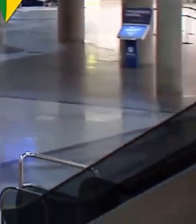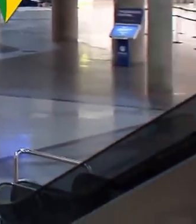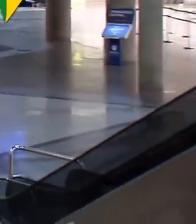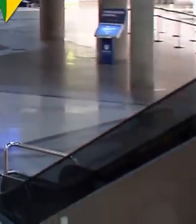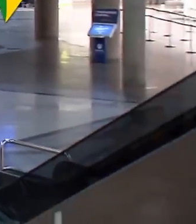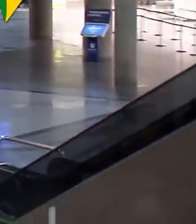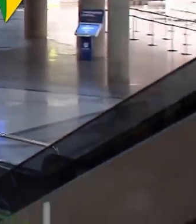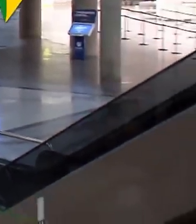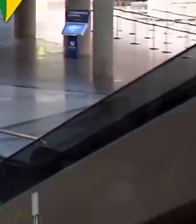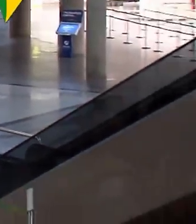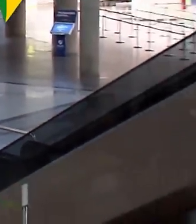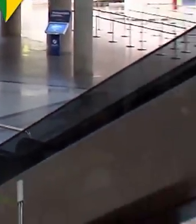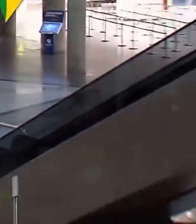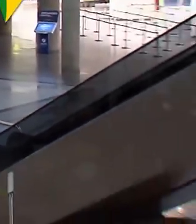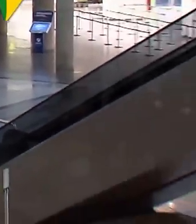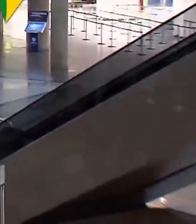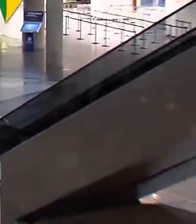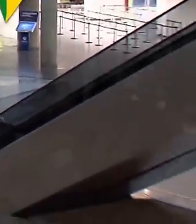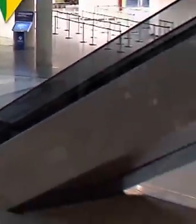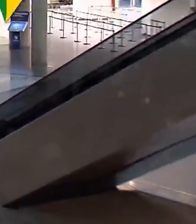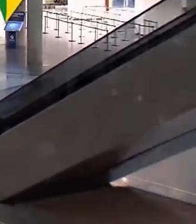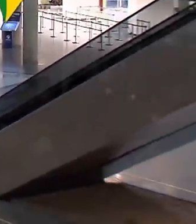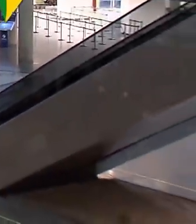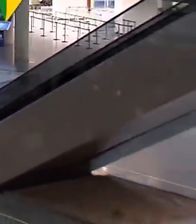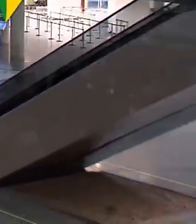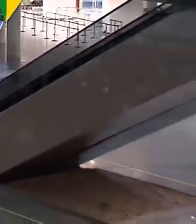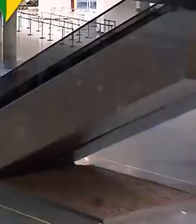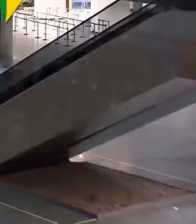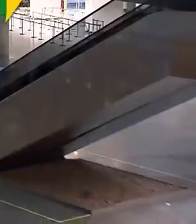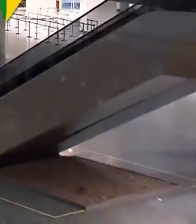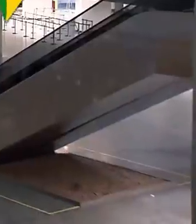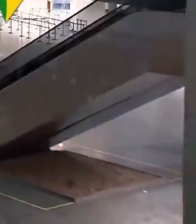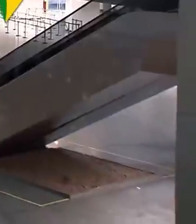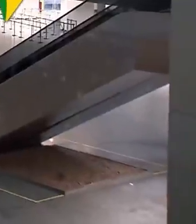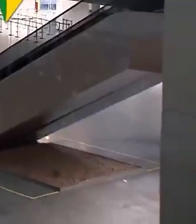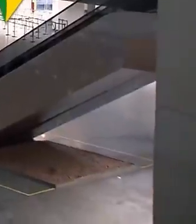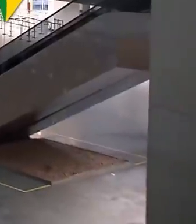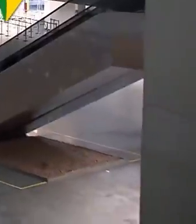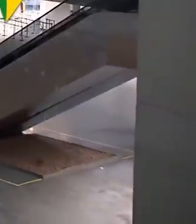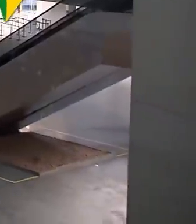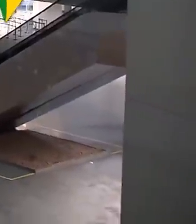Transcrição Transcrição e Legendas Pedro Negri Obrigado.